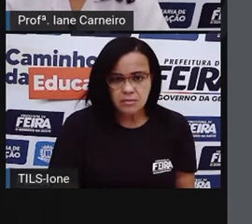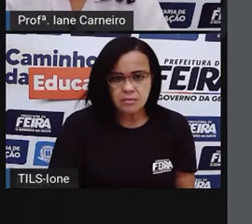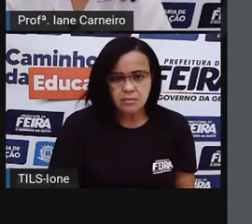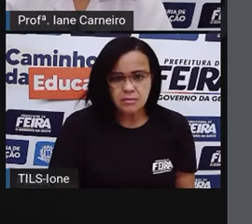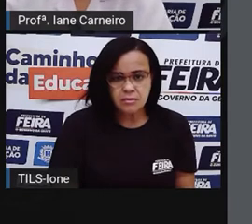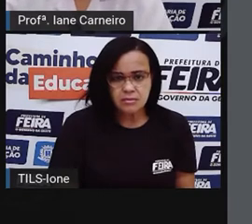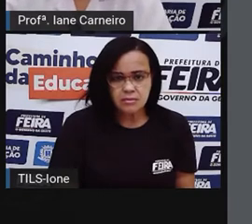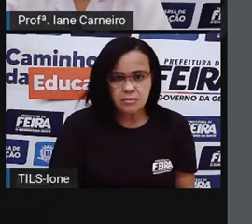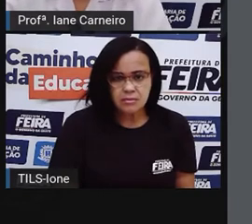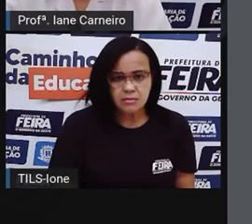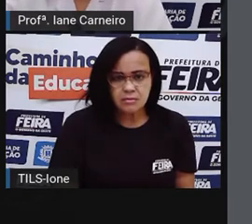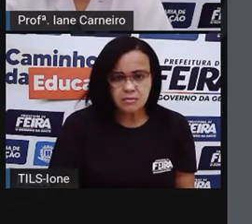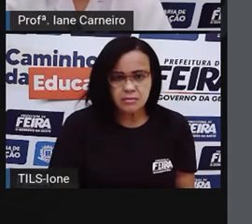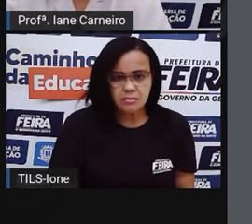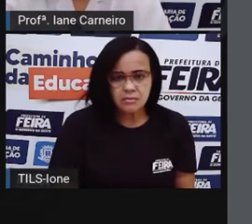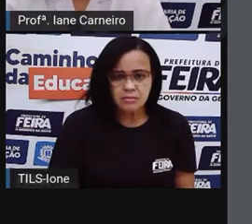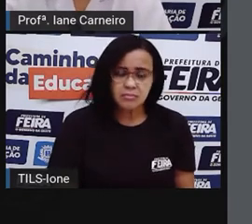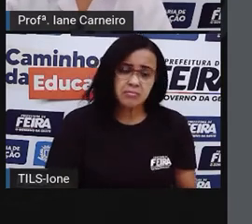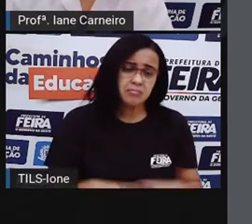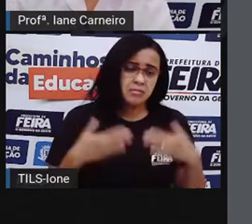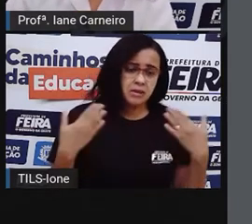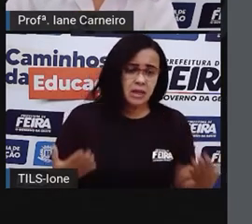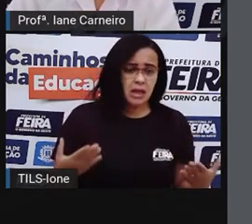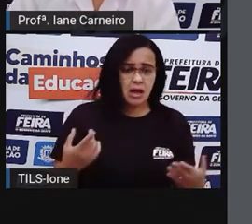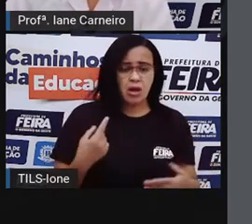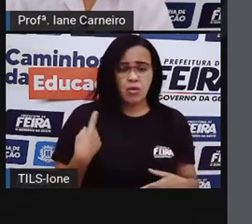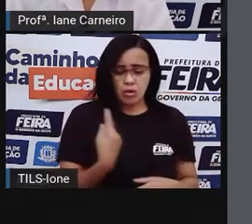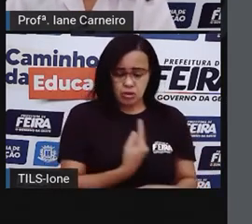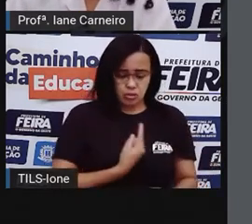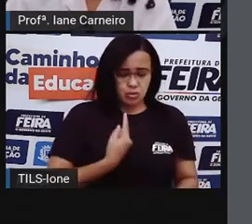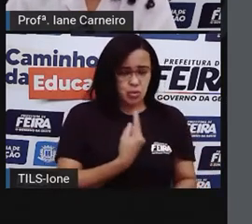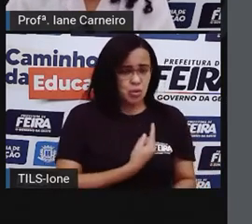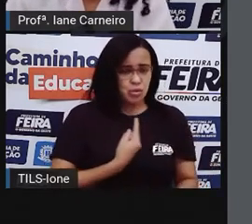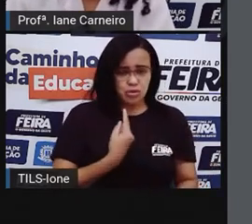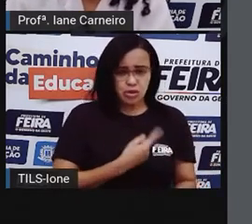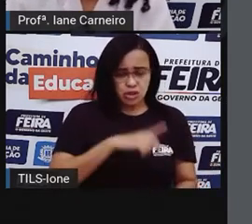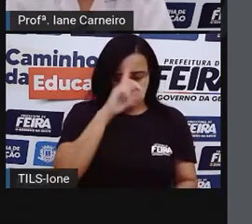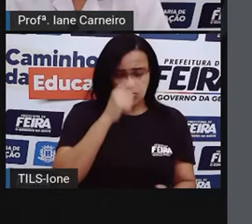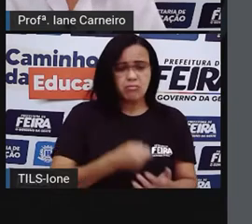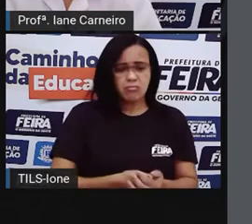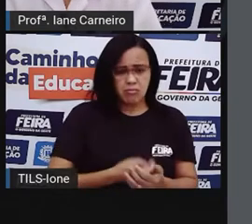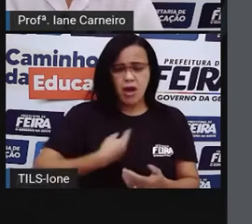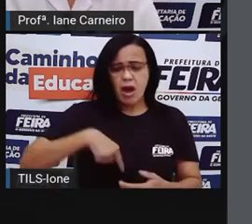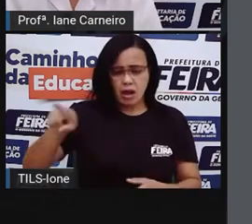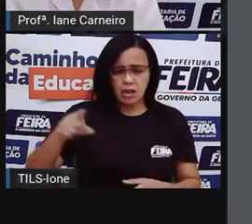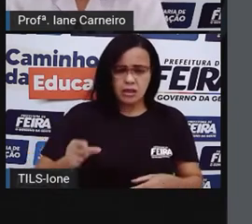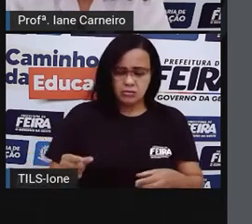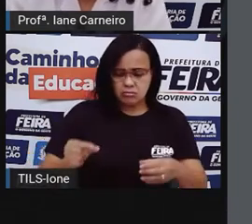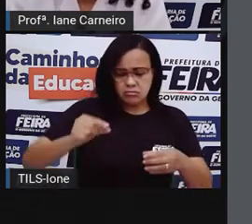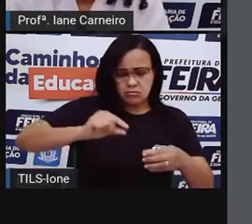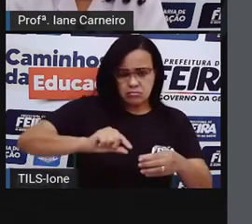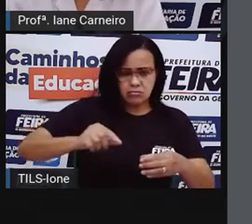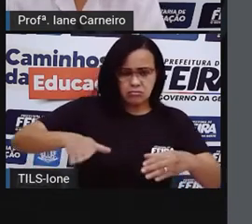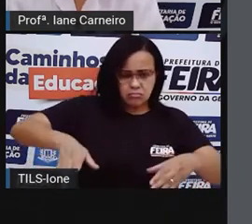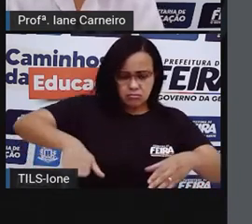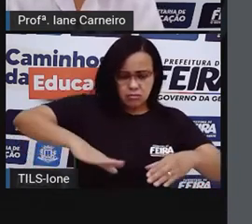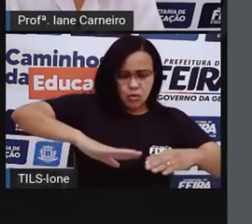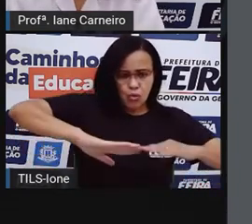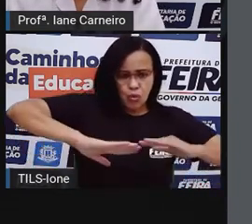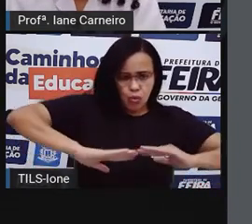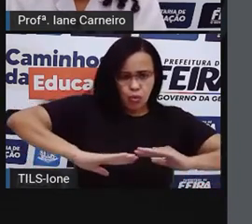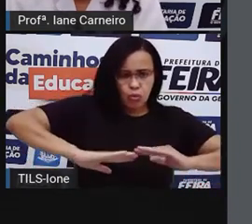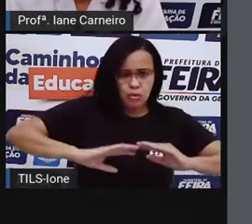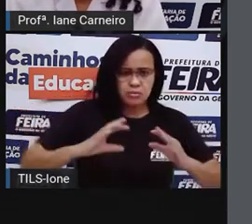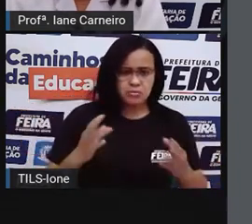Resolveu plantar o grão de milho, mesmo sem a ajuda dos companheiros. Escolheu um lugar com terra